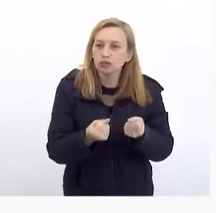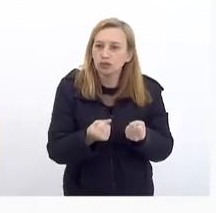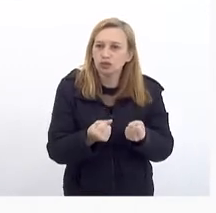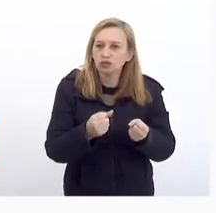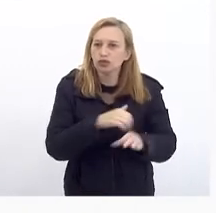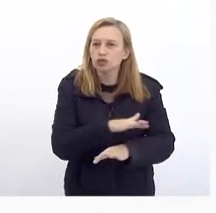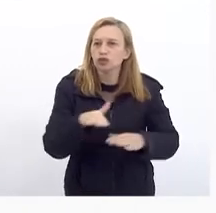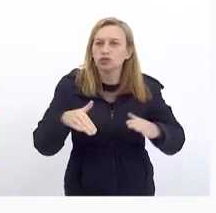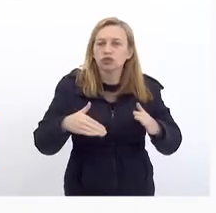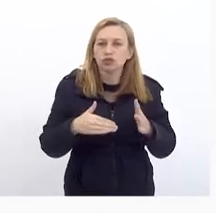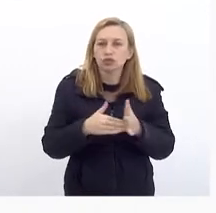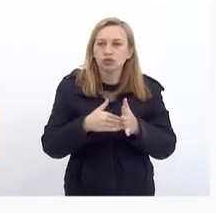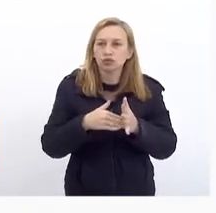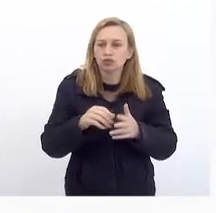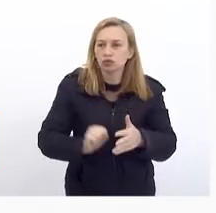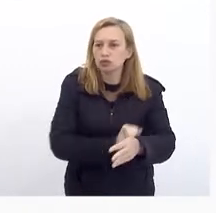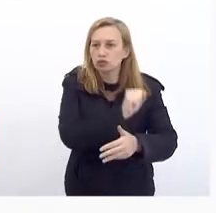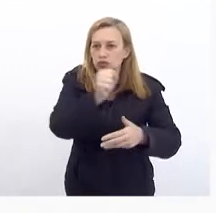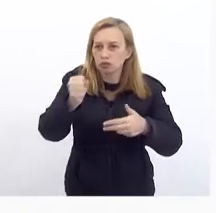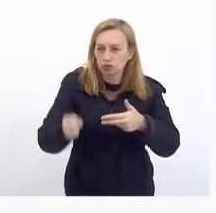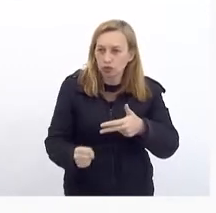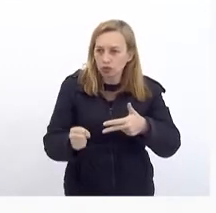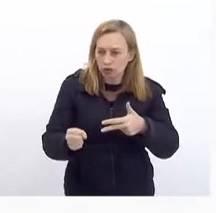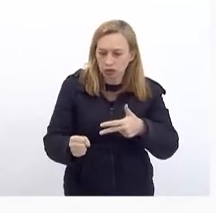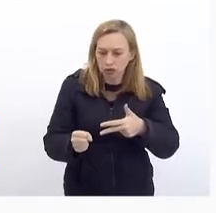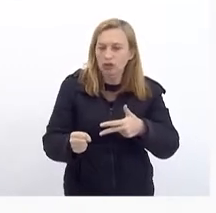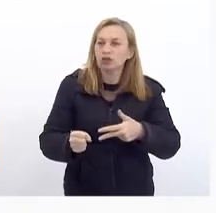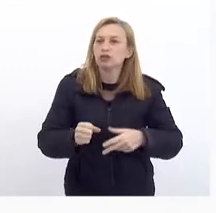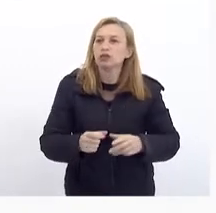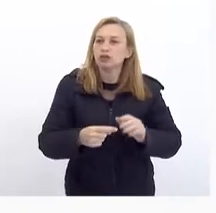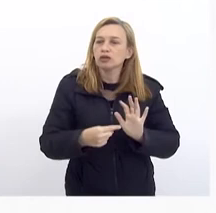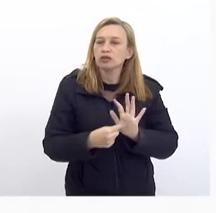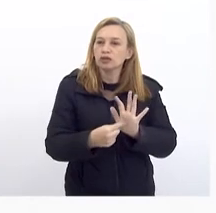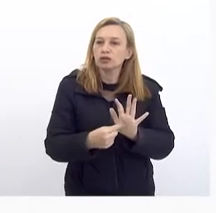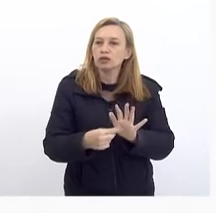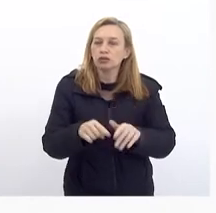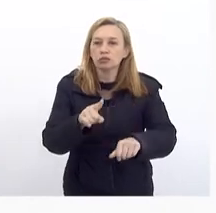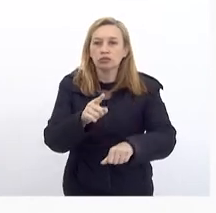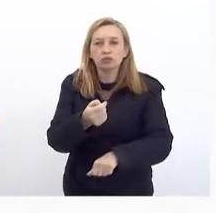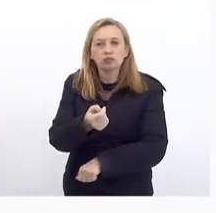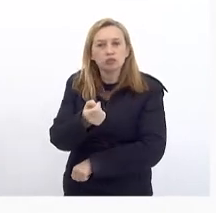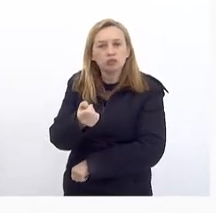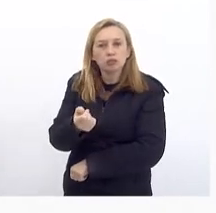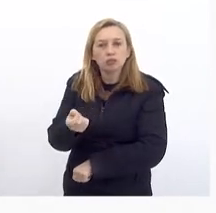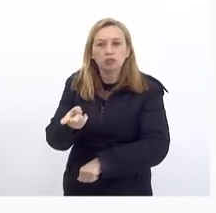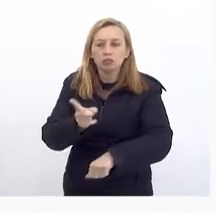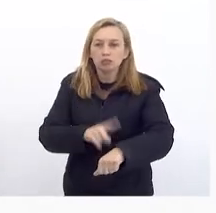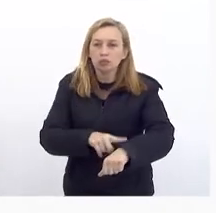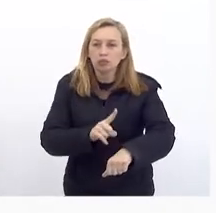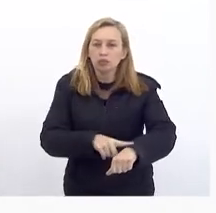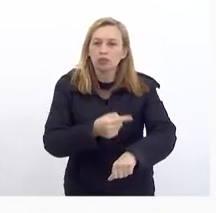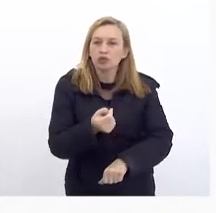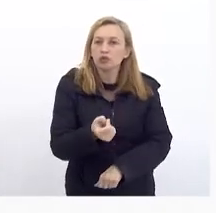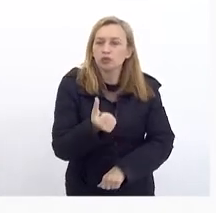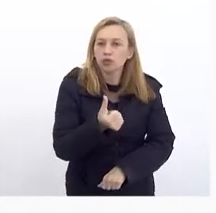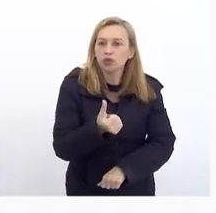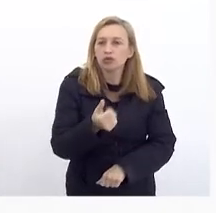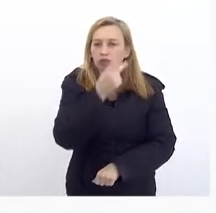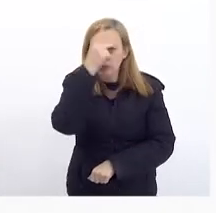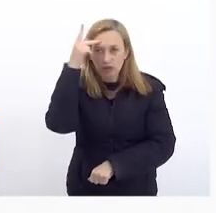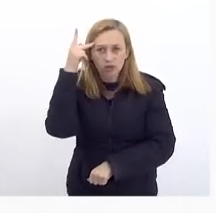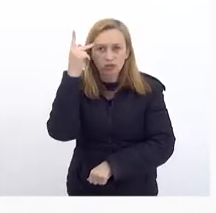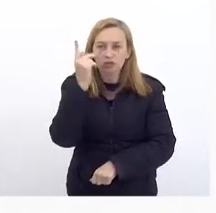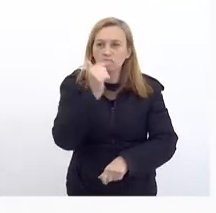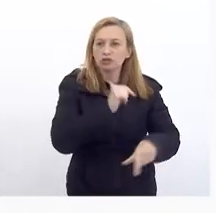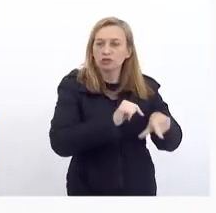todos Os poderes No qual É refletido No pequeno Aumento De pessoal Em cargos Que